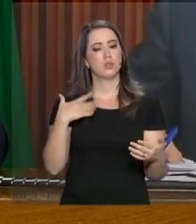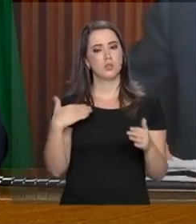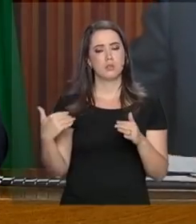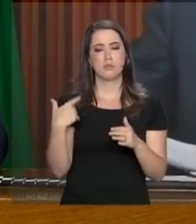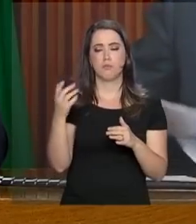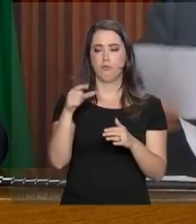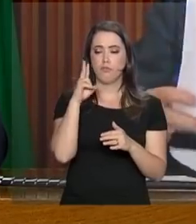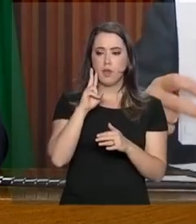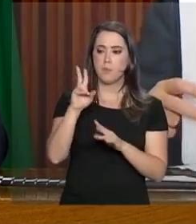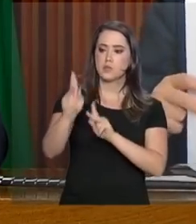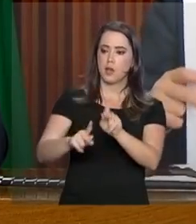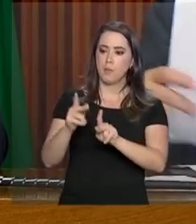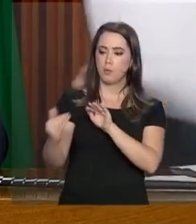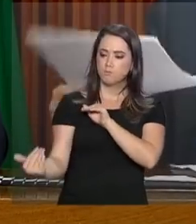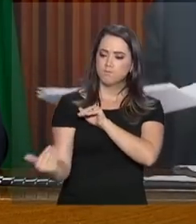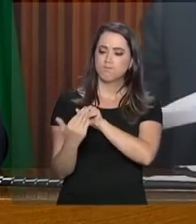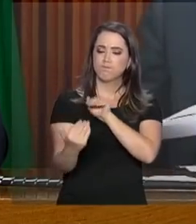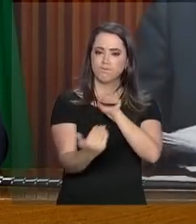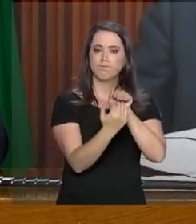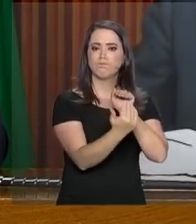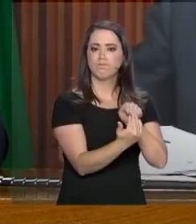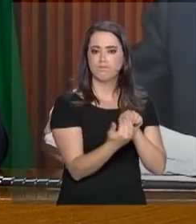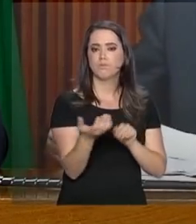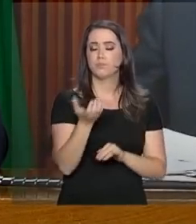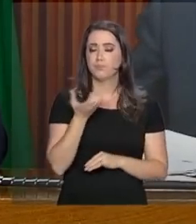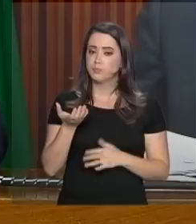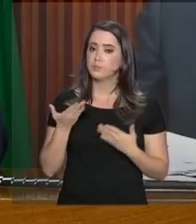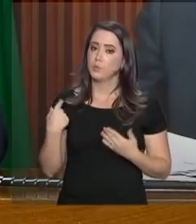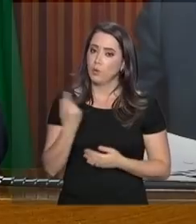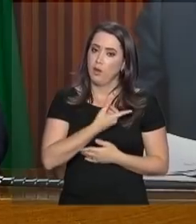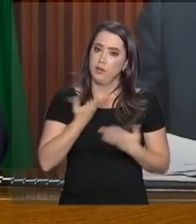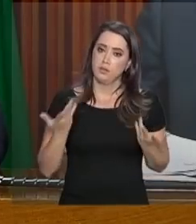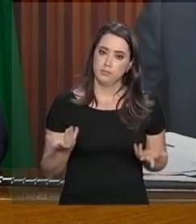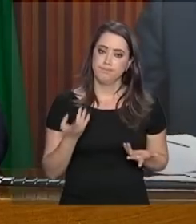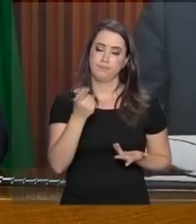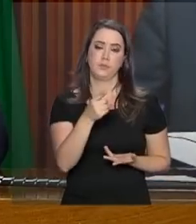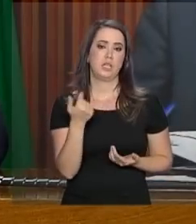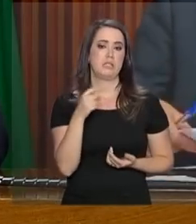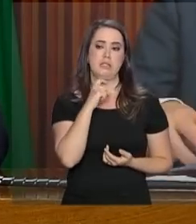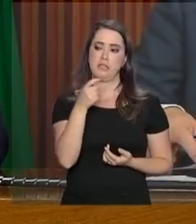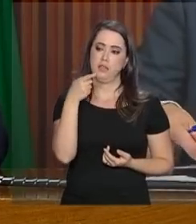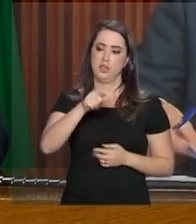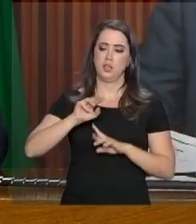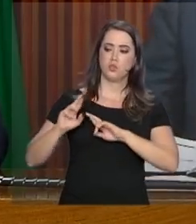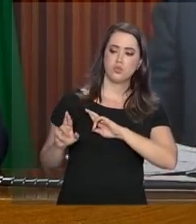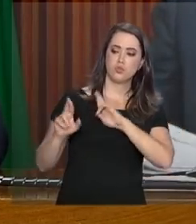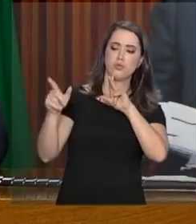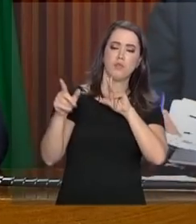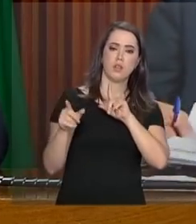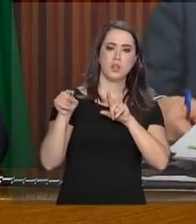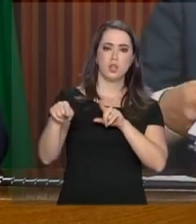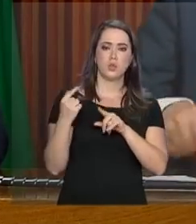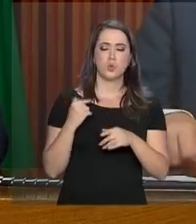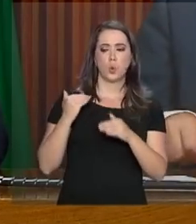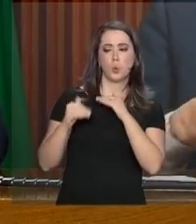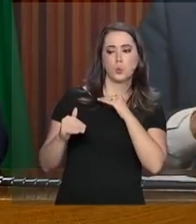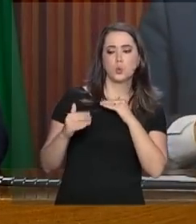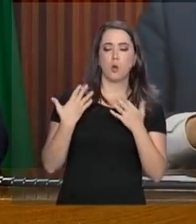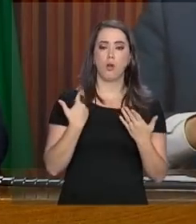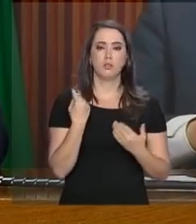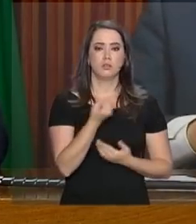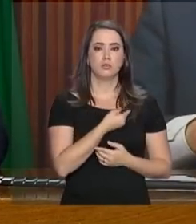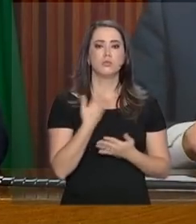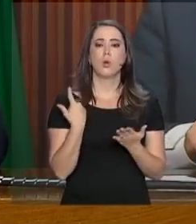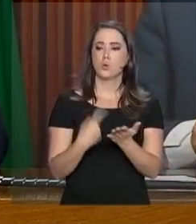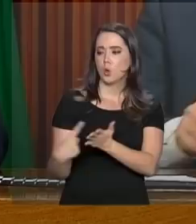aceitação muito grande junto à população. E nenhum aqui destoa ou tem destoado aquilo que